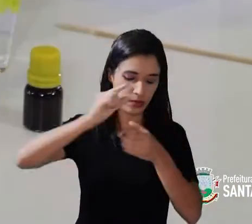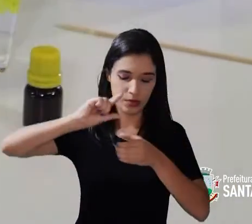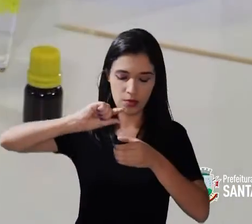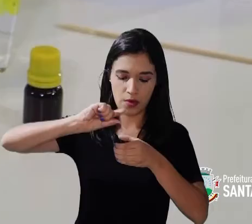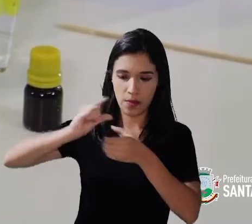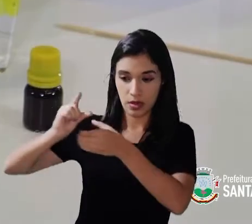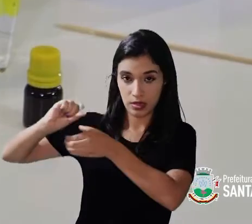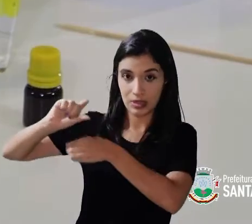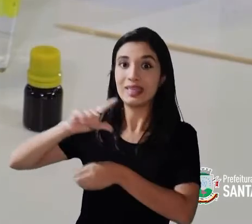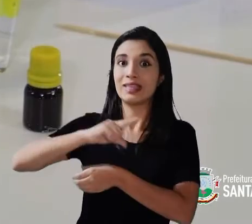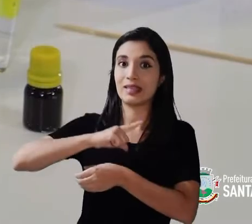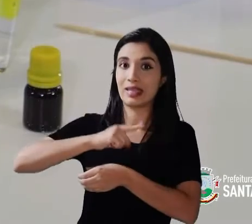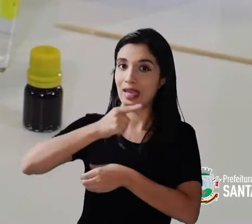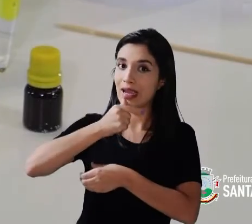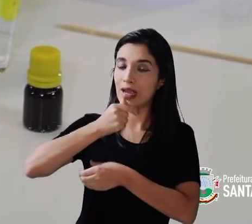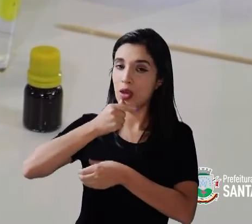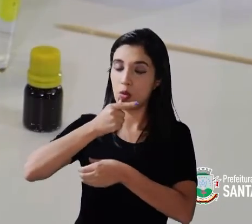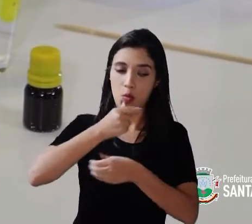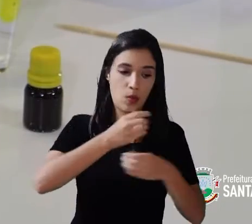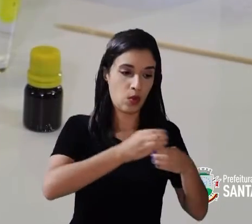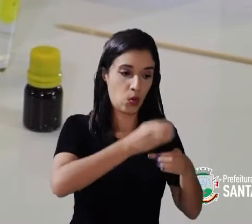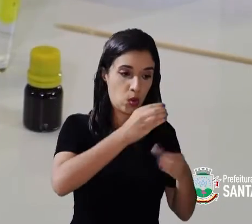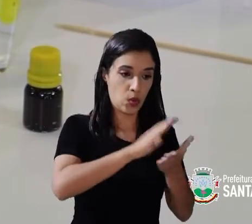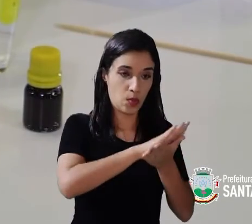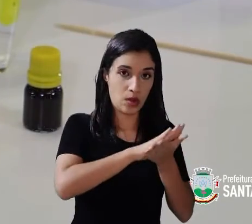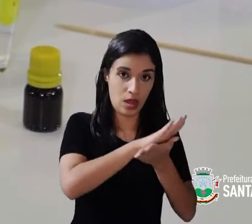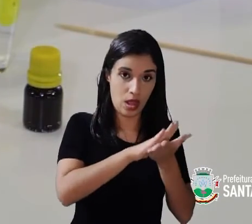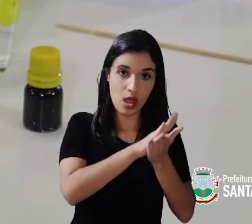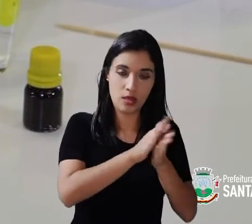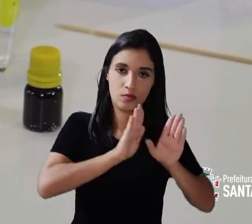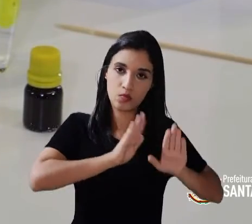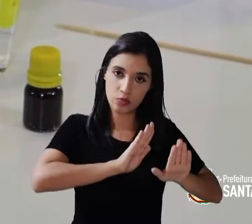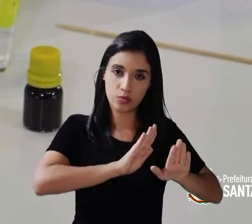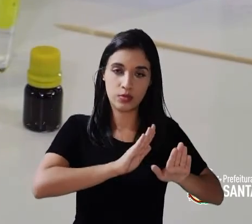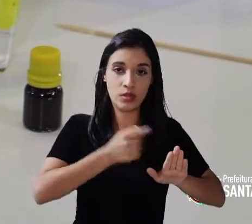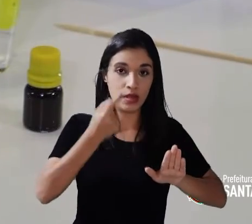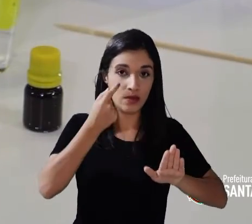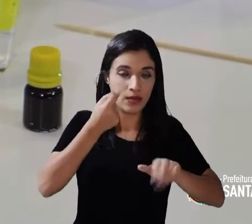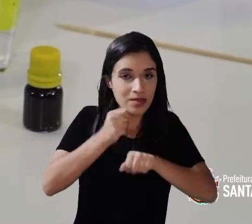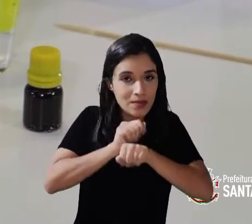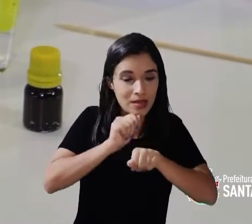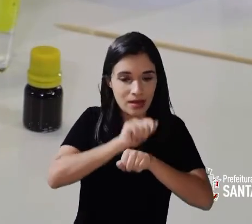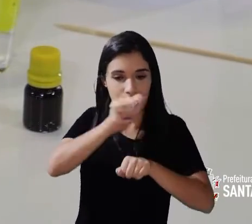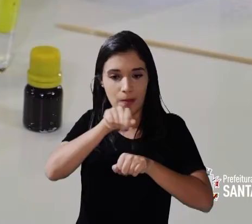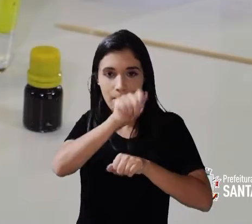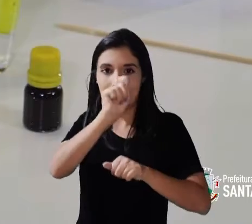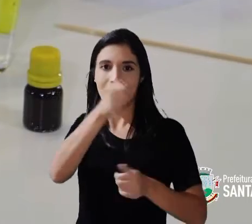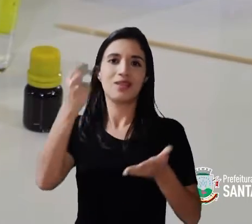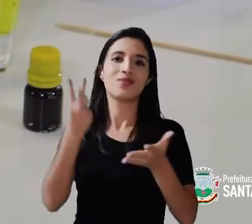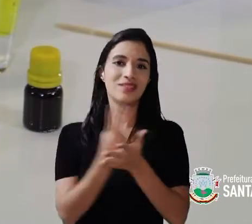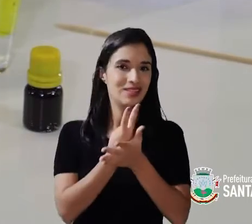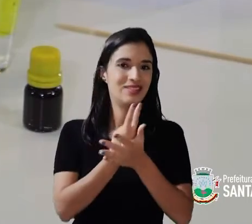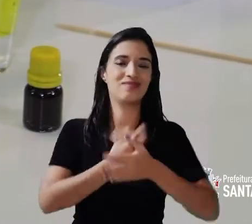nos copos que tem água e ver a mágica acontecer.